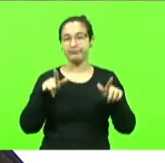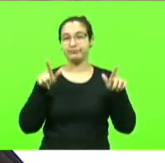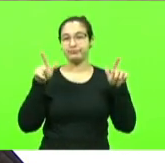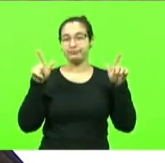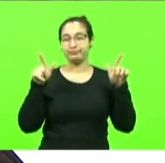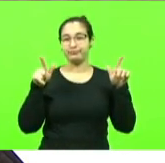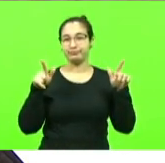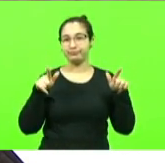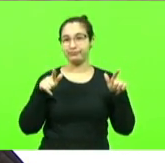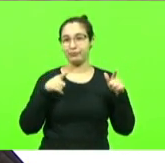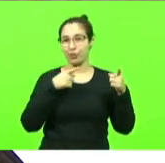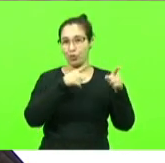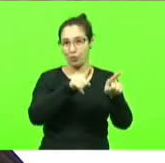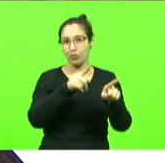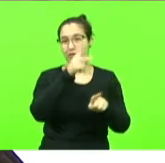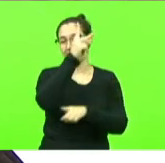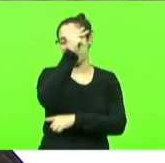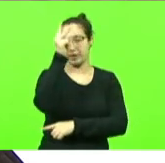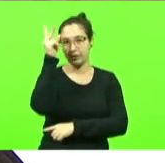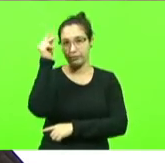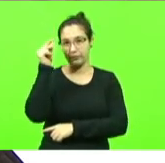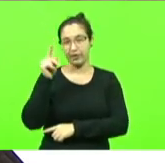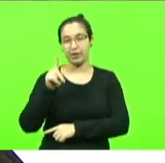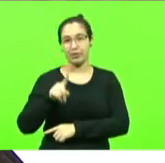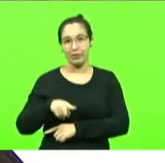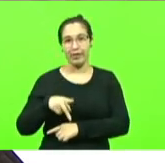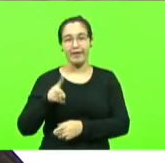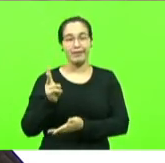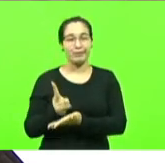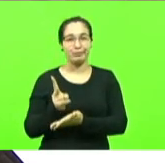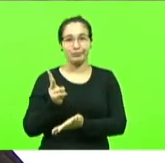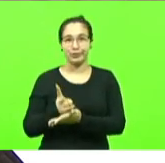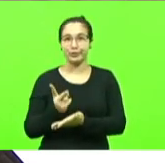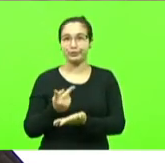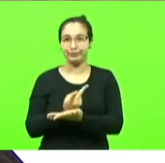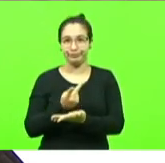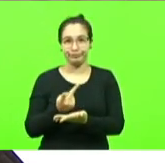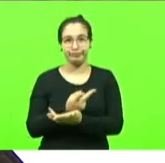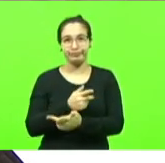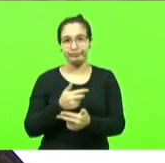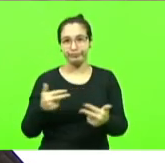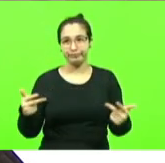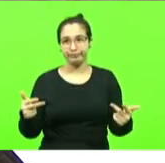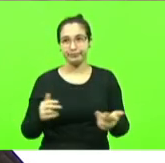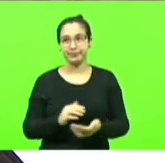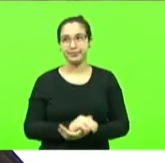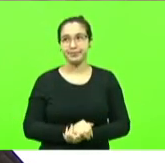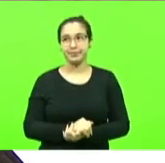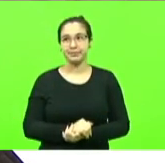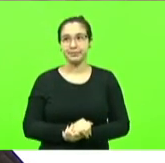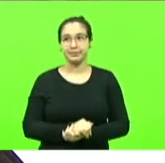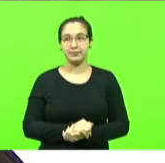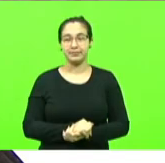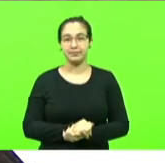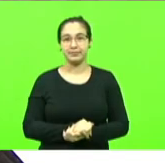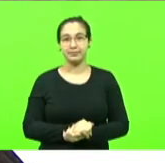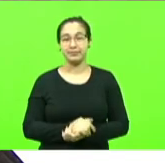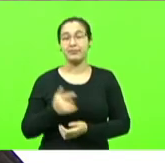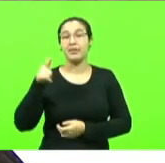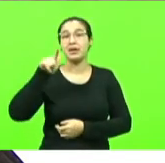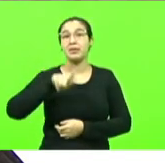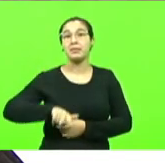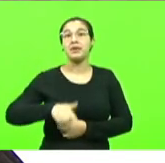o Clésio Salvar é viadagem atrás de viadagem e além ainda da viadagem eles são